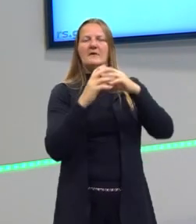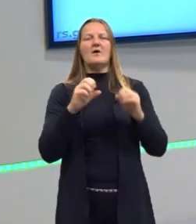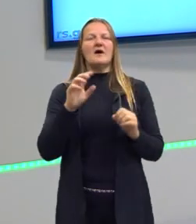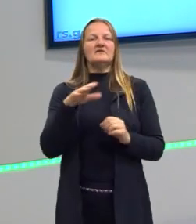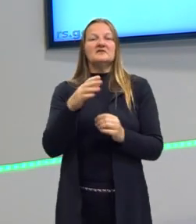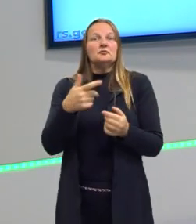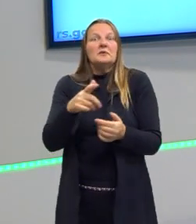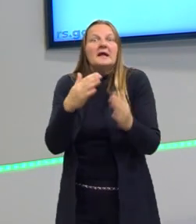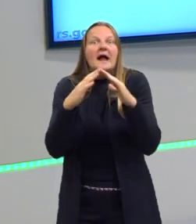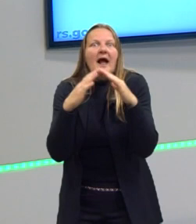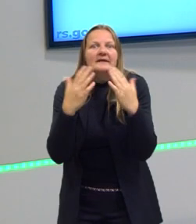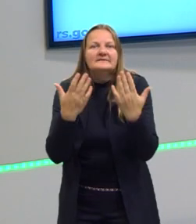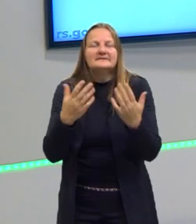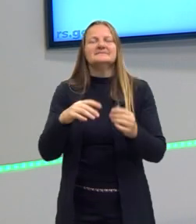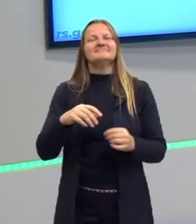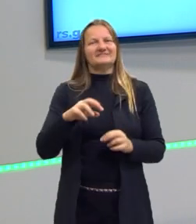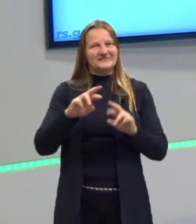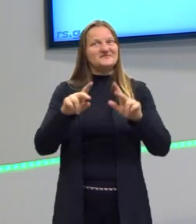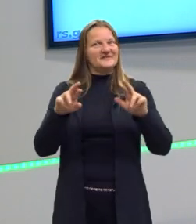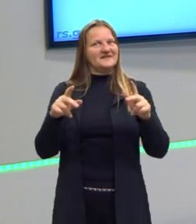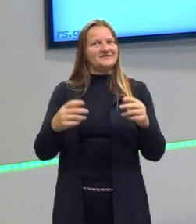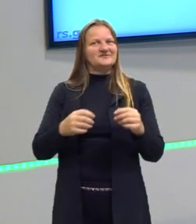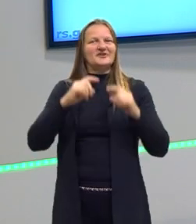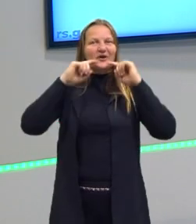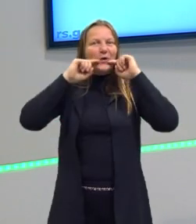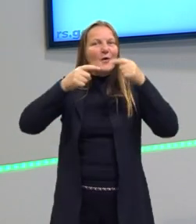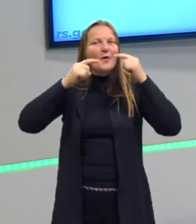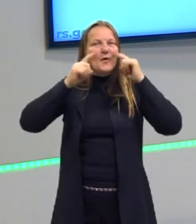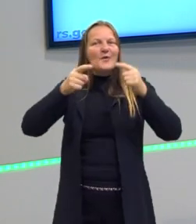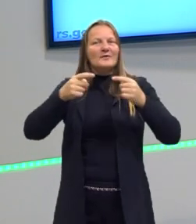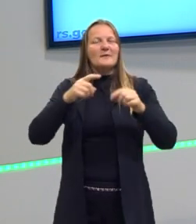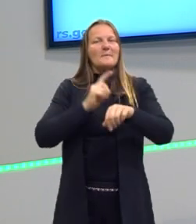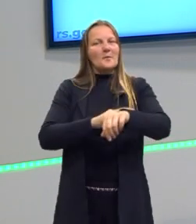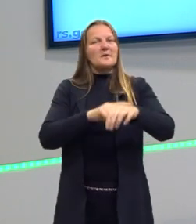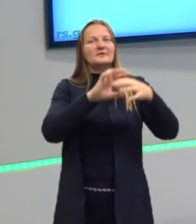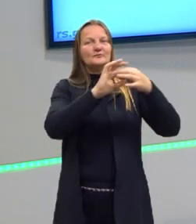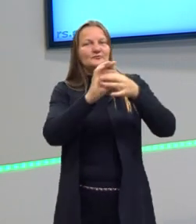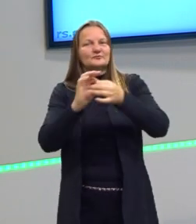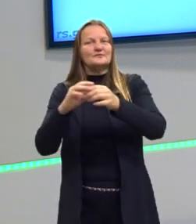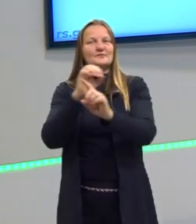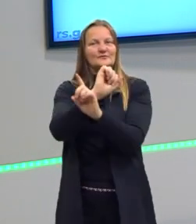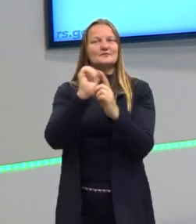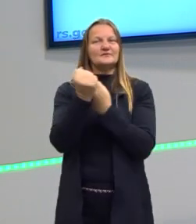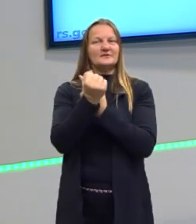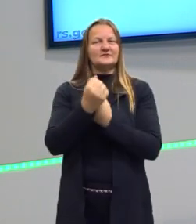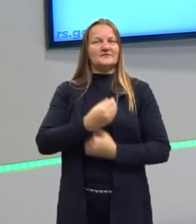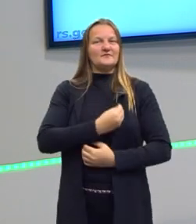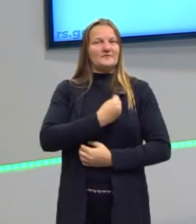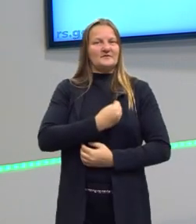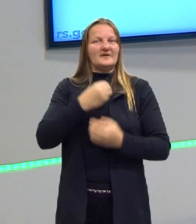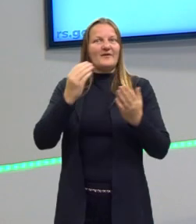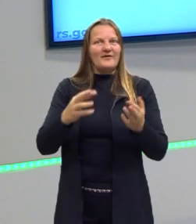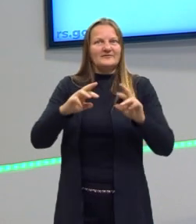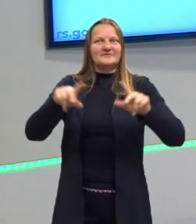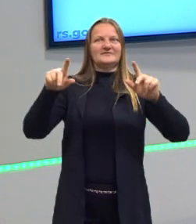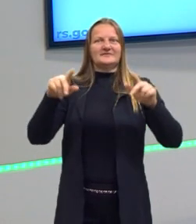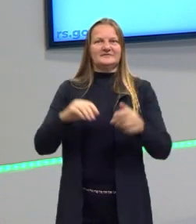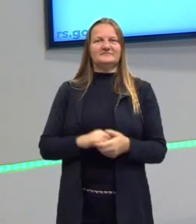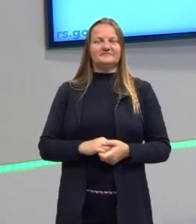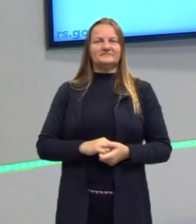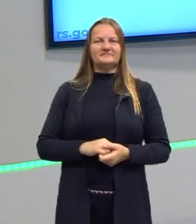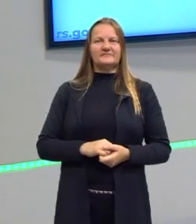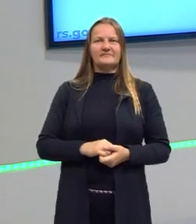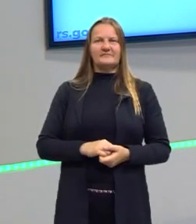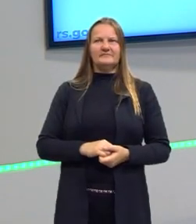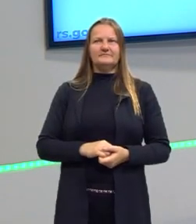muitas vezes. Então, essa é uma crítica que ele faz nesse momento da sociedade, nesse momento que nós vivemos, nessa troca dos bens duráveis